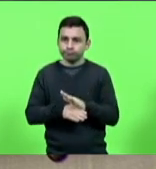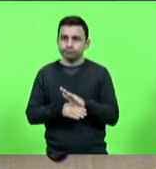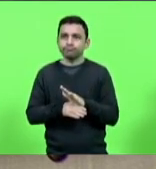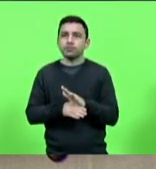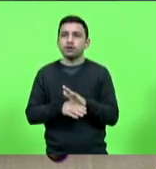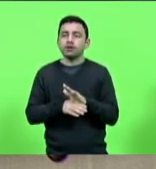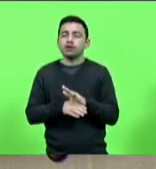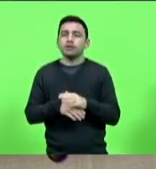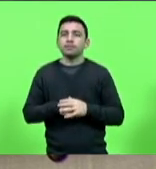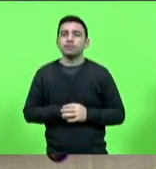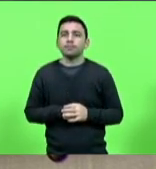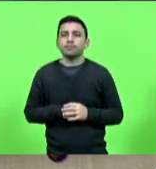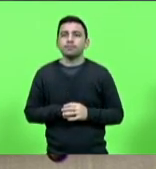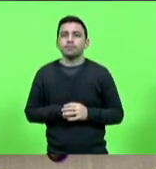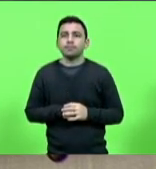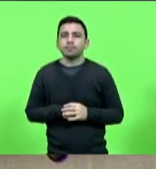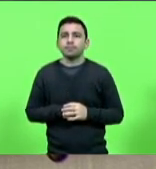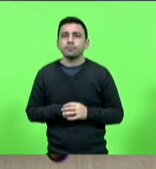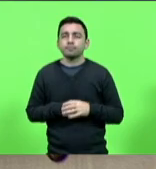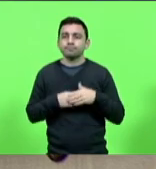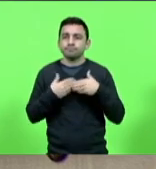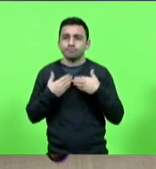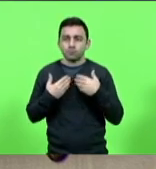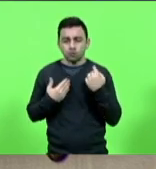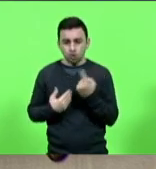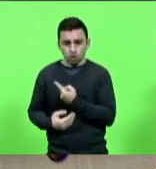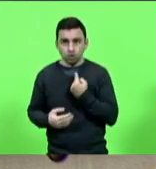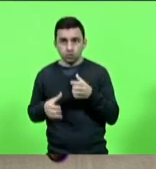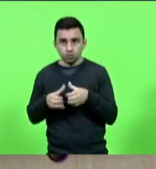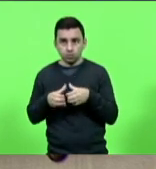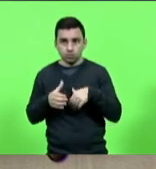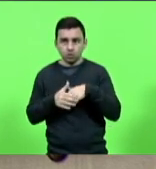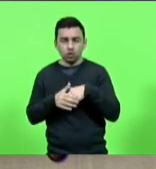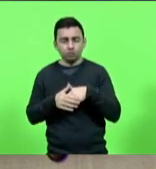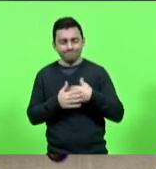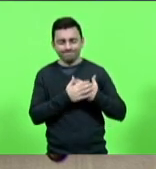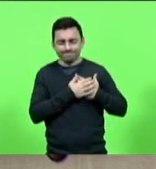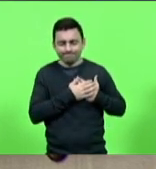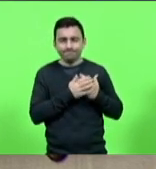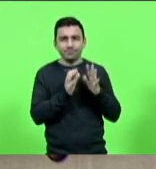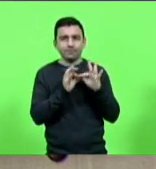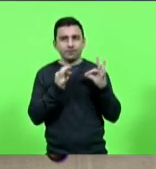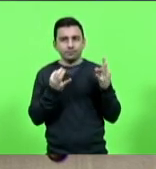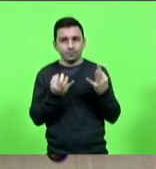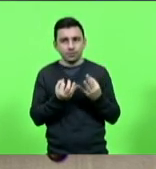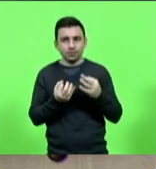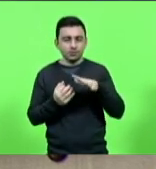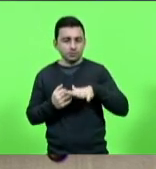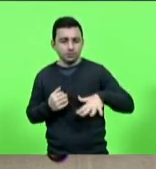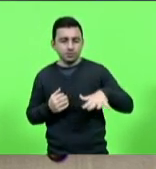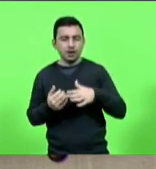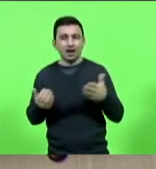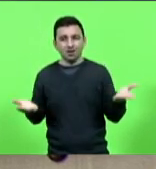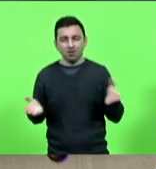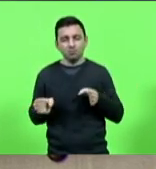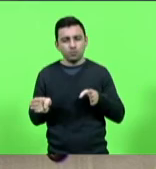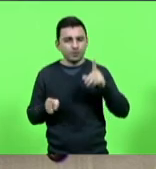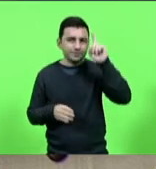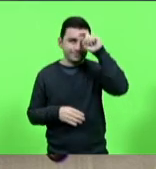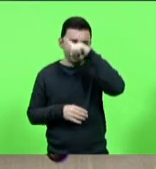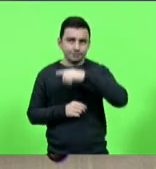Montanha presta condolências aos familiares neste momento difícil.